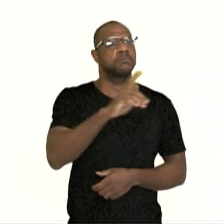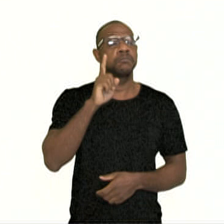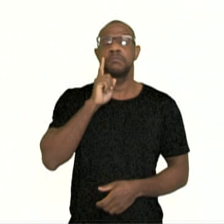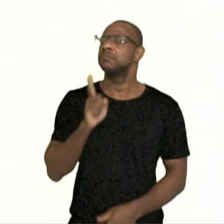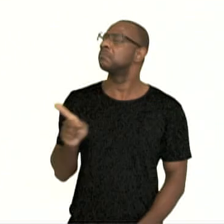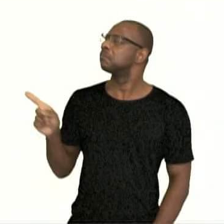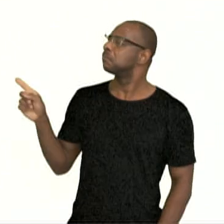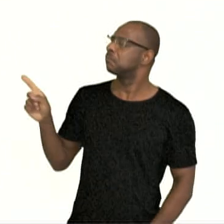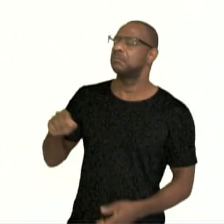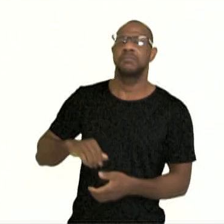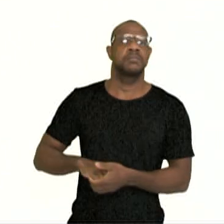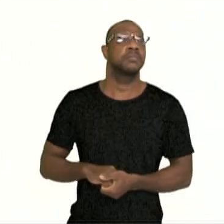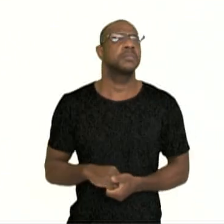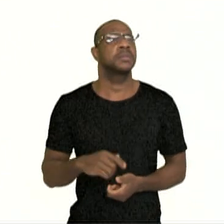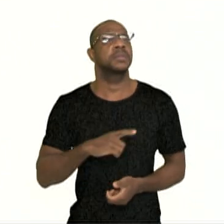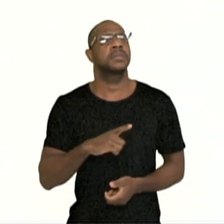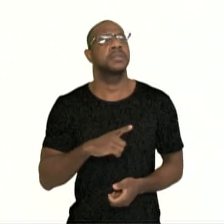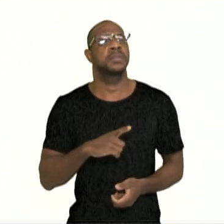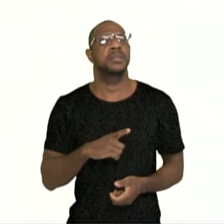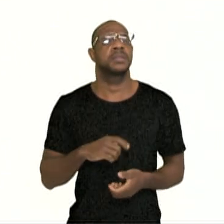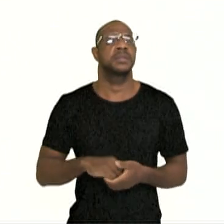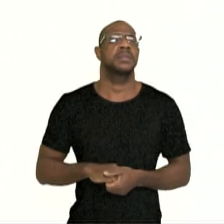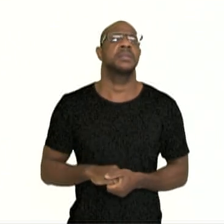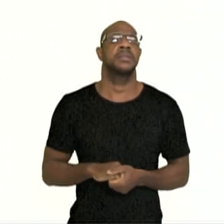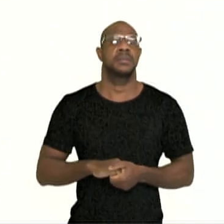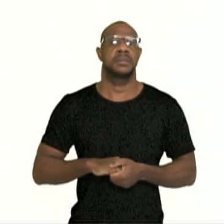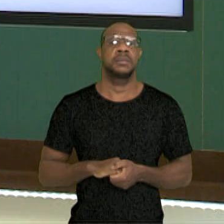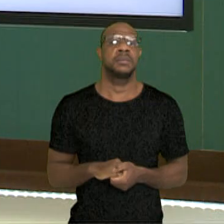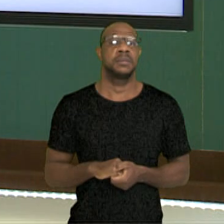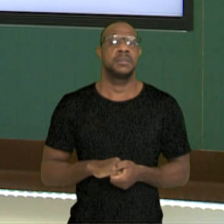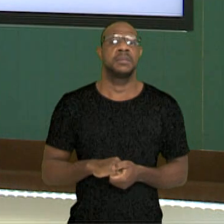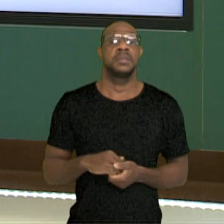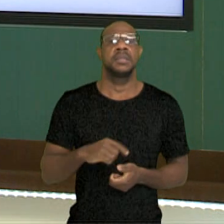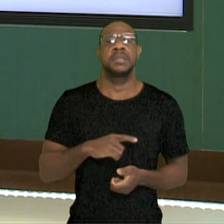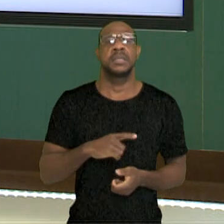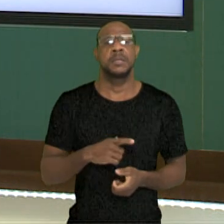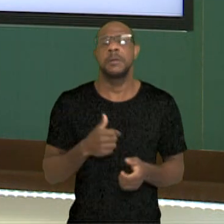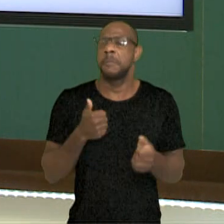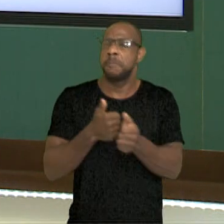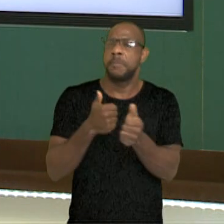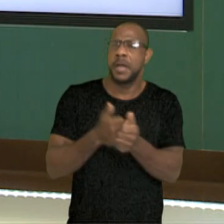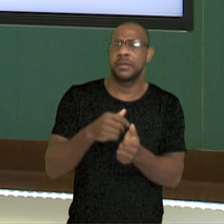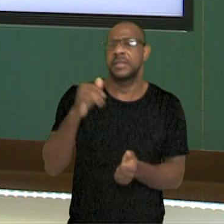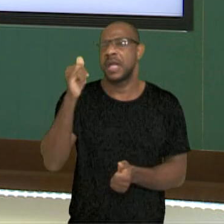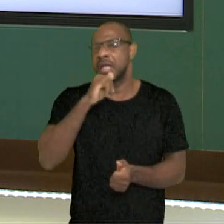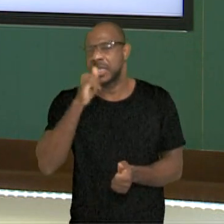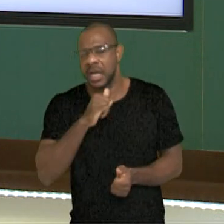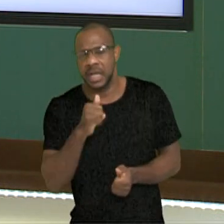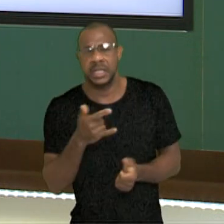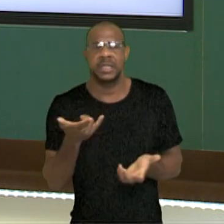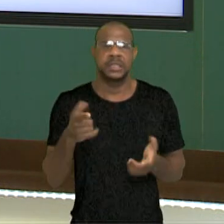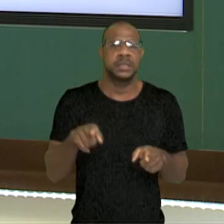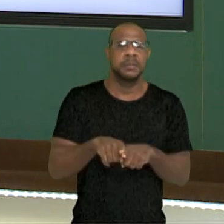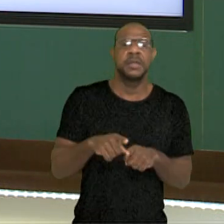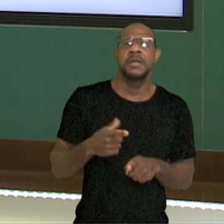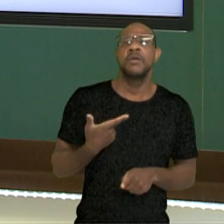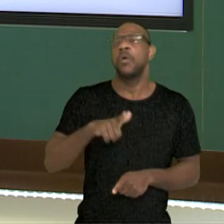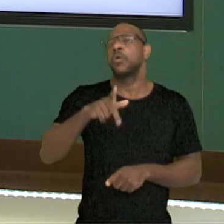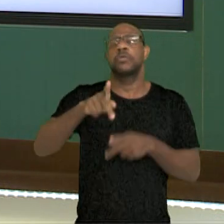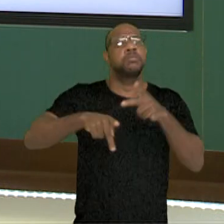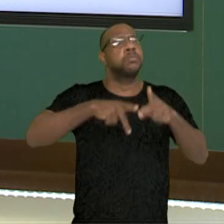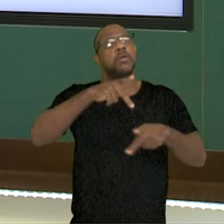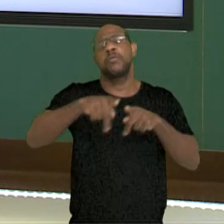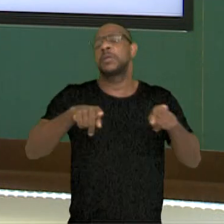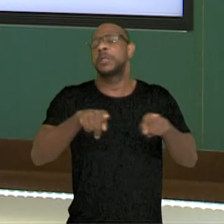né, que vai ser ali, vai se instalar na Península Itálica, onde atualmente a gente tem a Itália e vários outros povos aqui